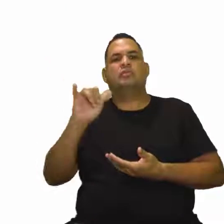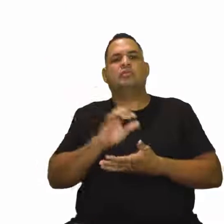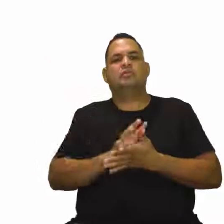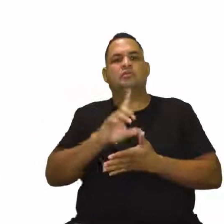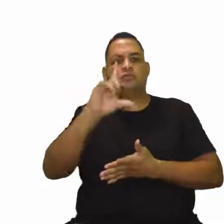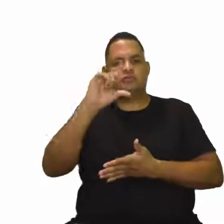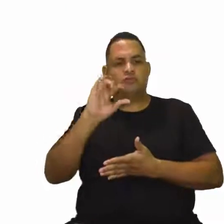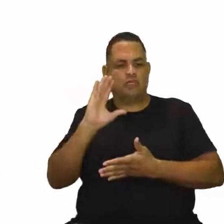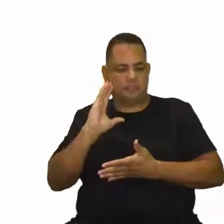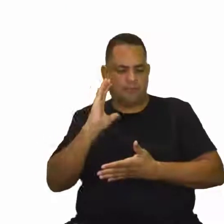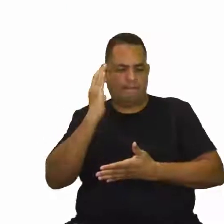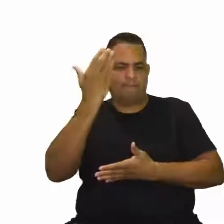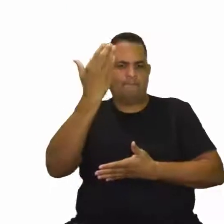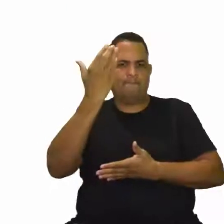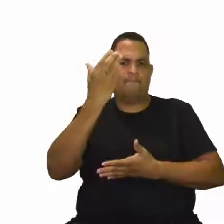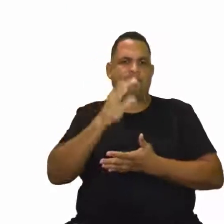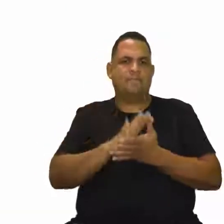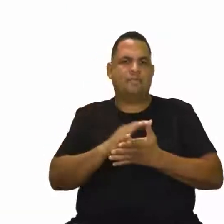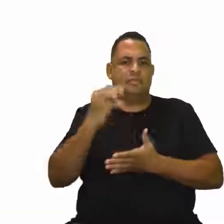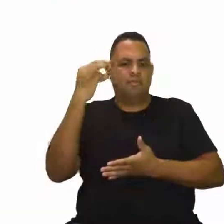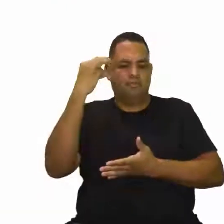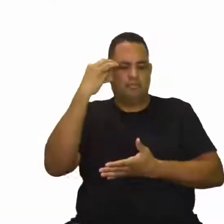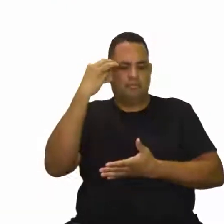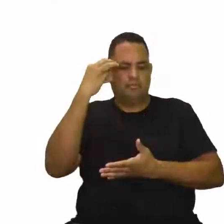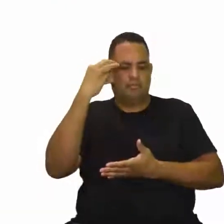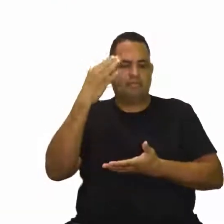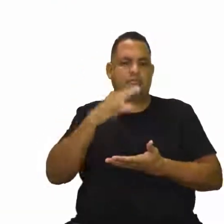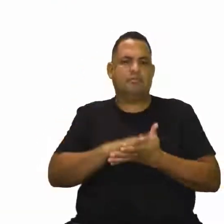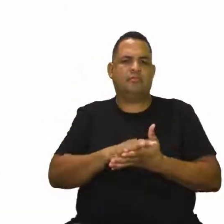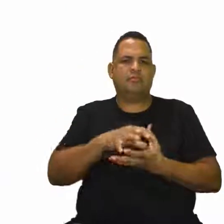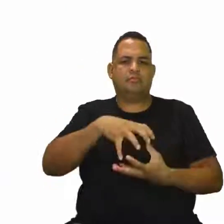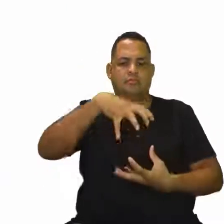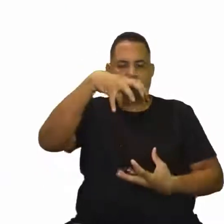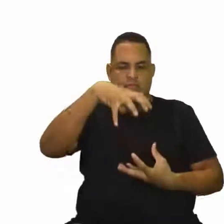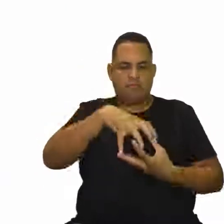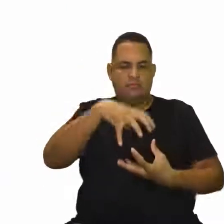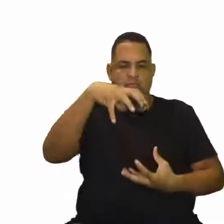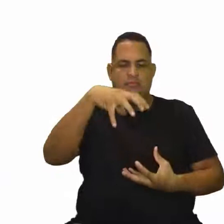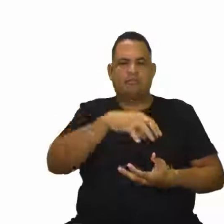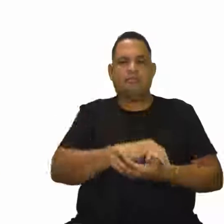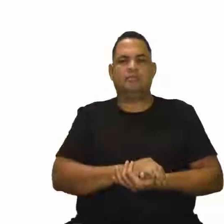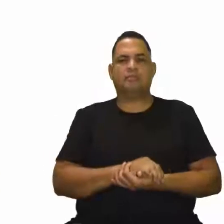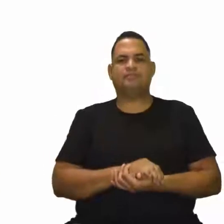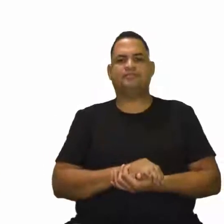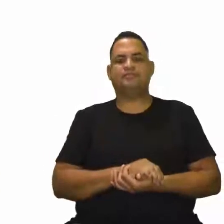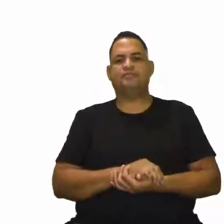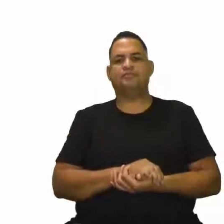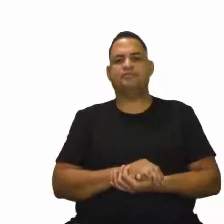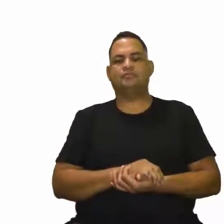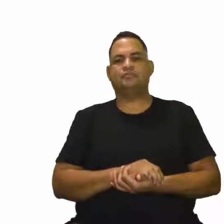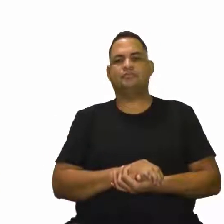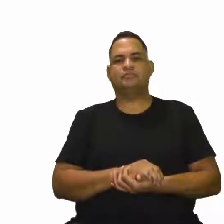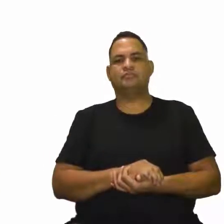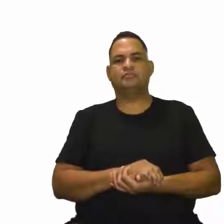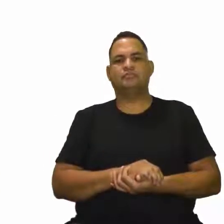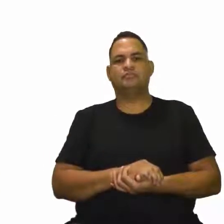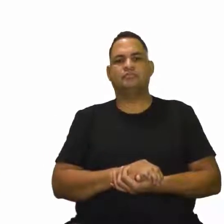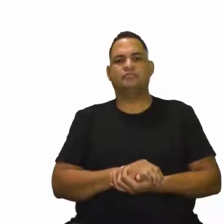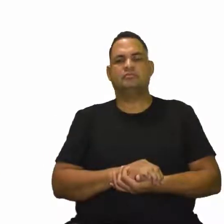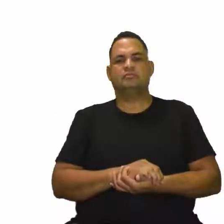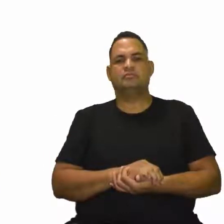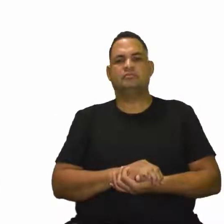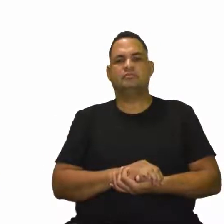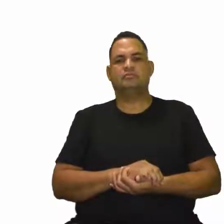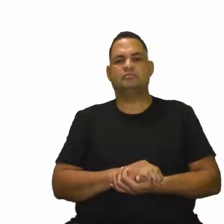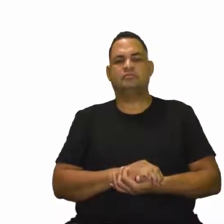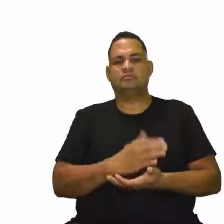esse declínio, Para essa queda aí nessa capacidade funcional, né? E capacidade mental também. Então,